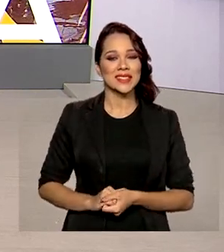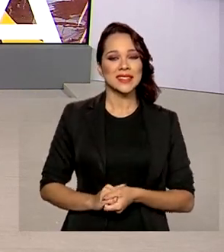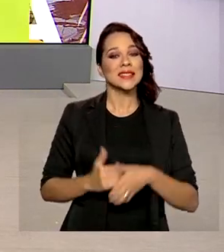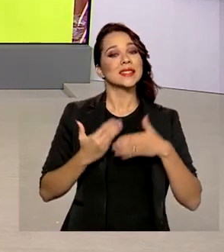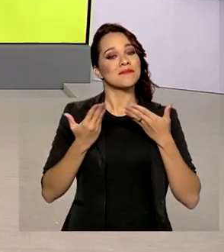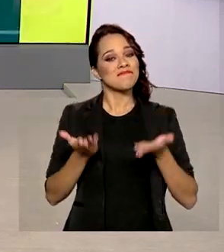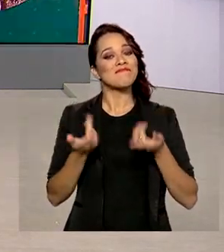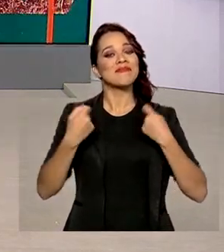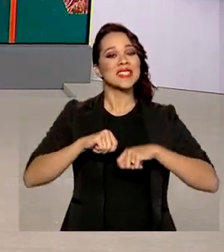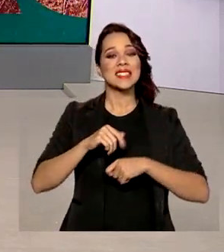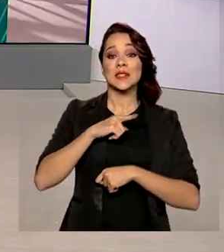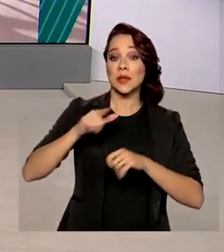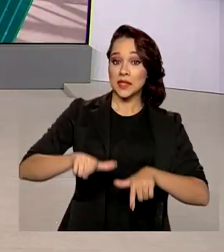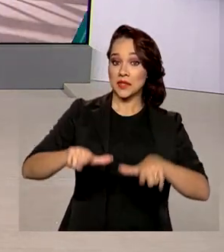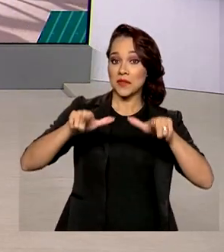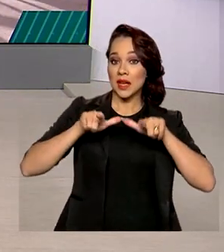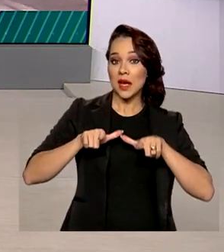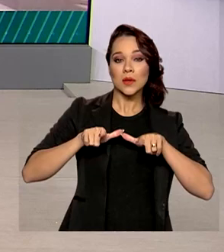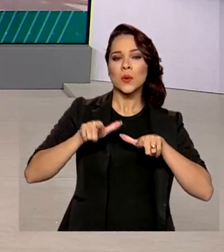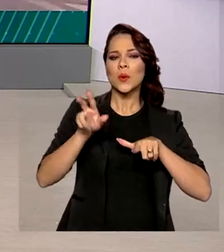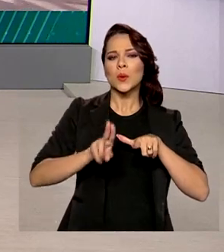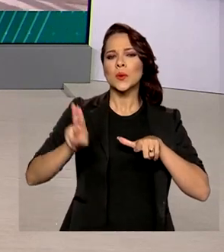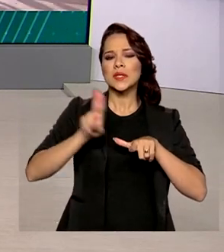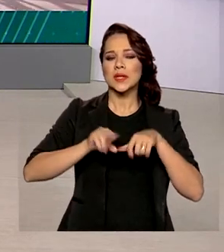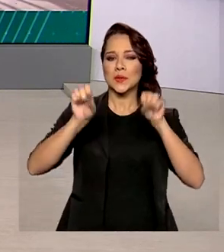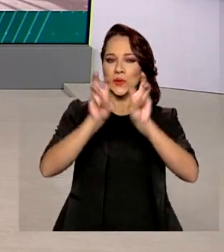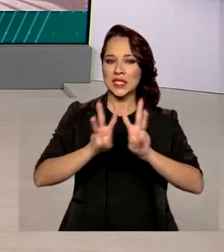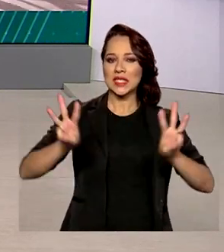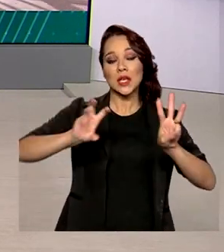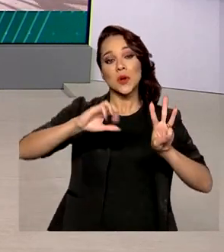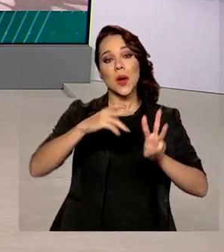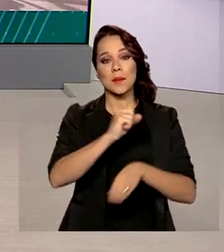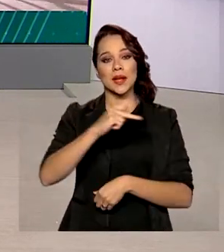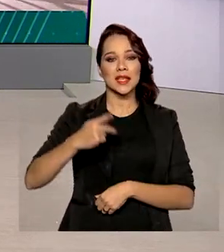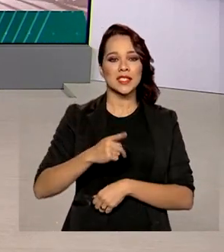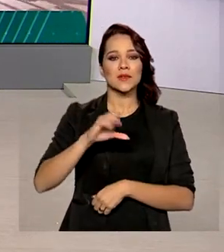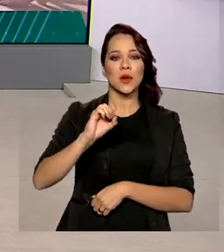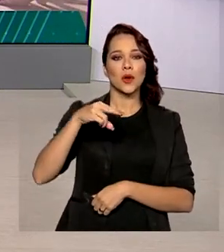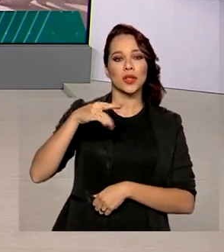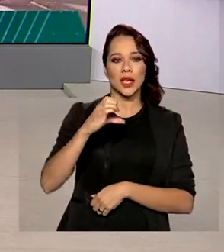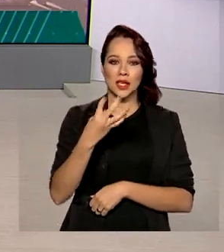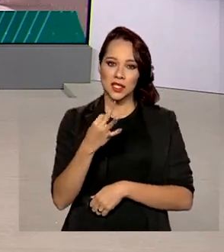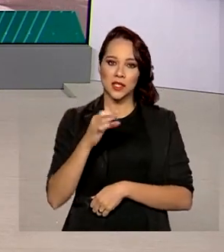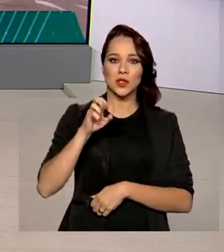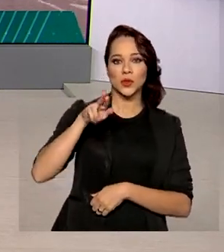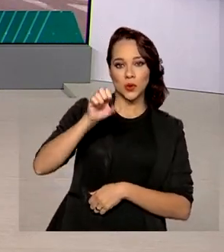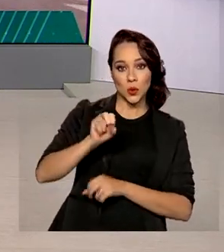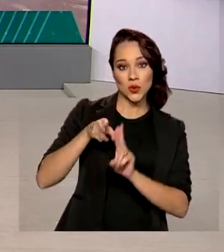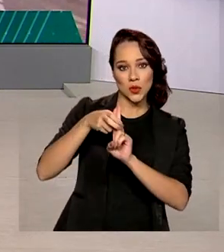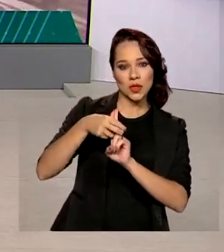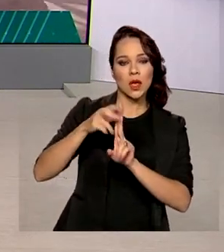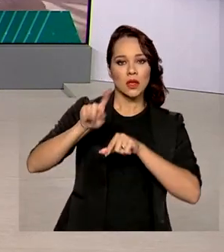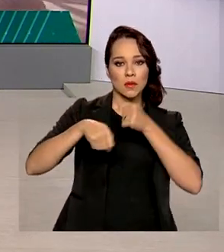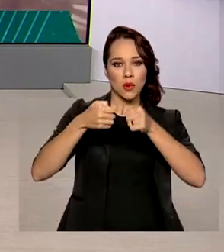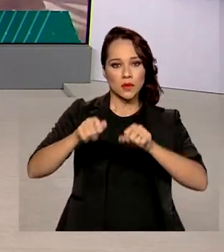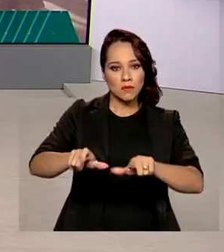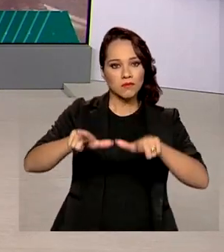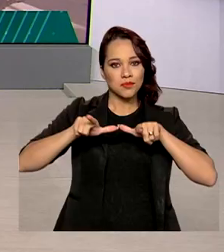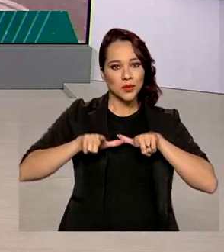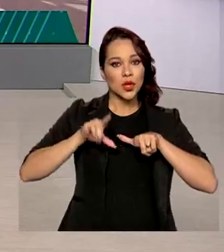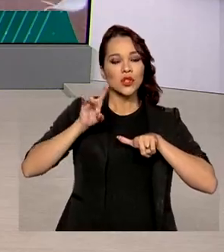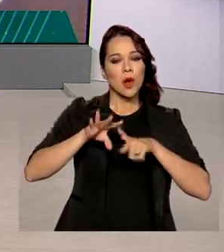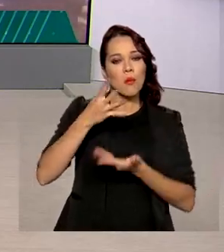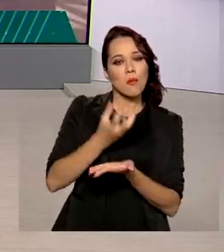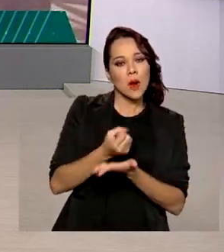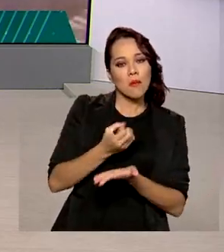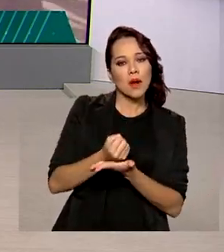Para isso, é preciso obter o certificado por meio do site ou aplicativo ConnectSUS. Após a emissão do documento, basta fazer